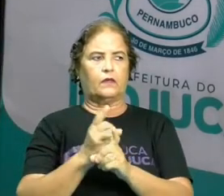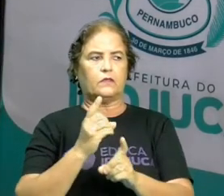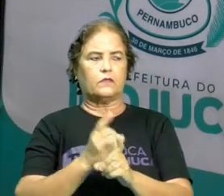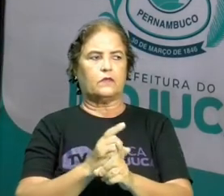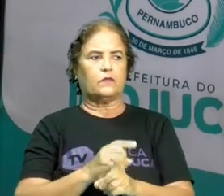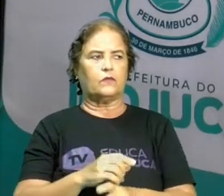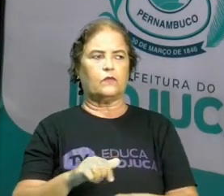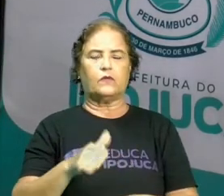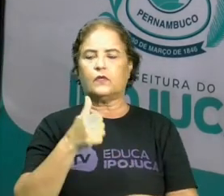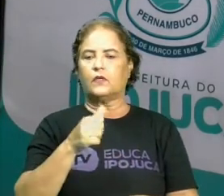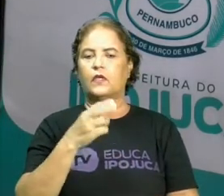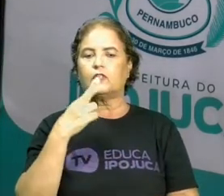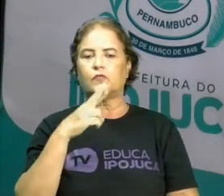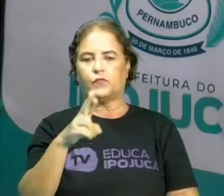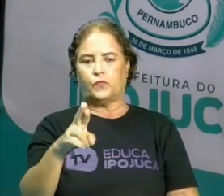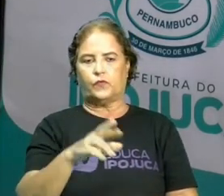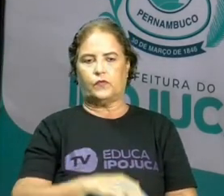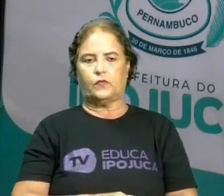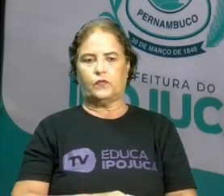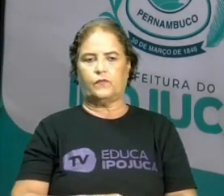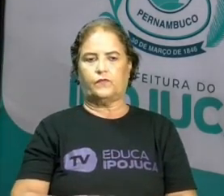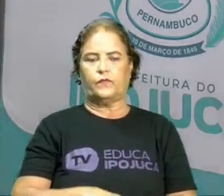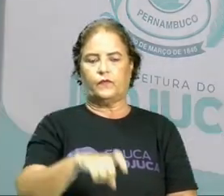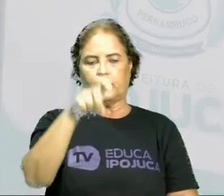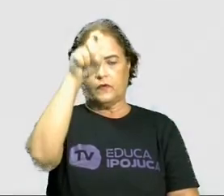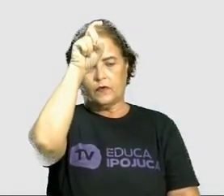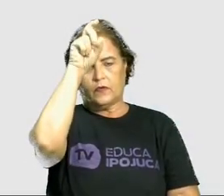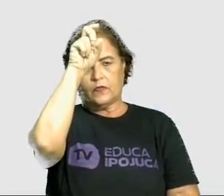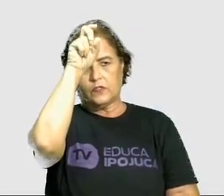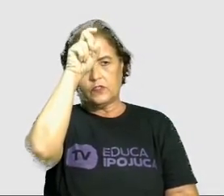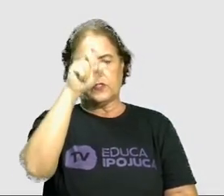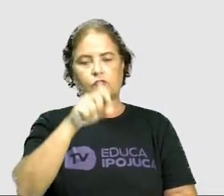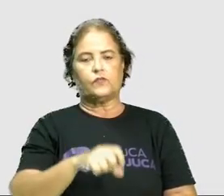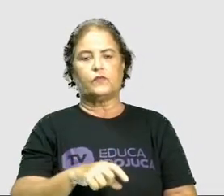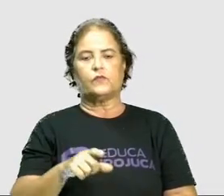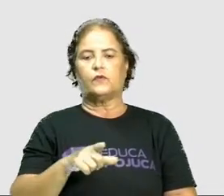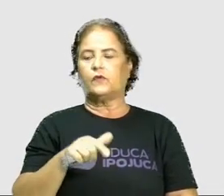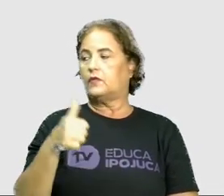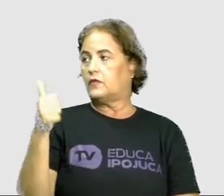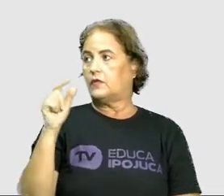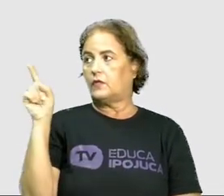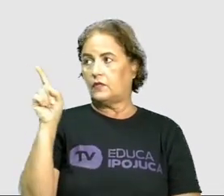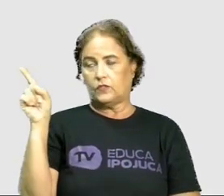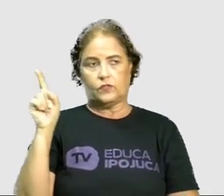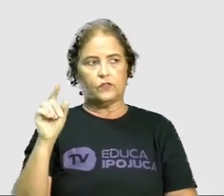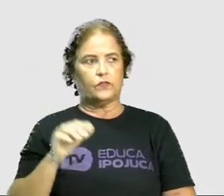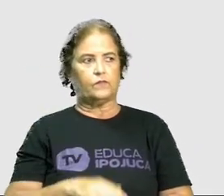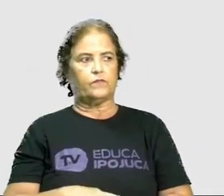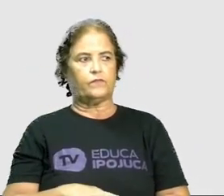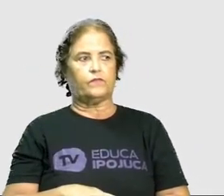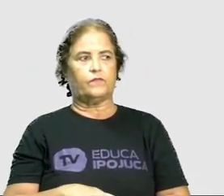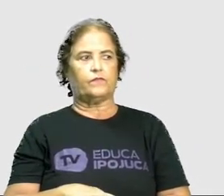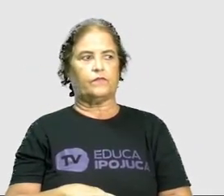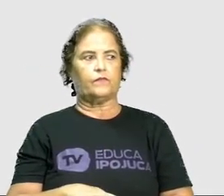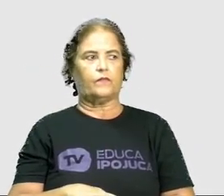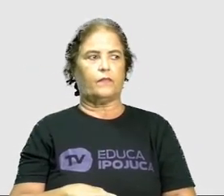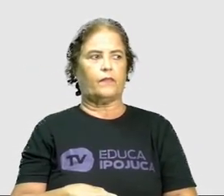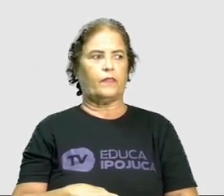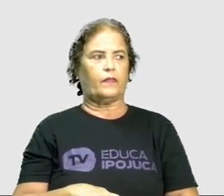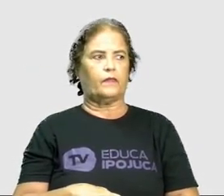quem respondeu que o egípcio é representado por esse símbolo daqui, que é um calcanhar invertido.